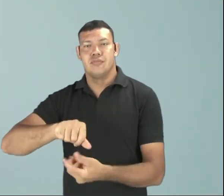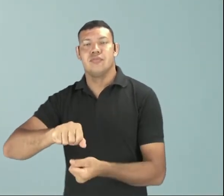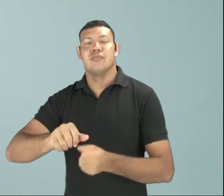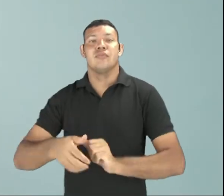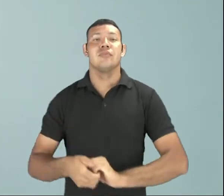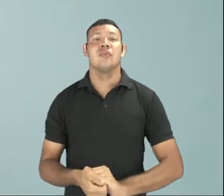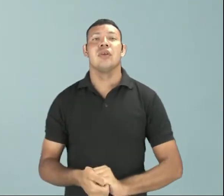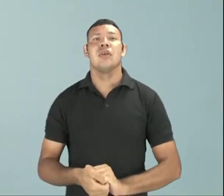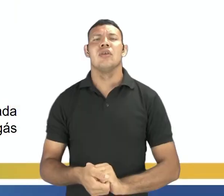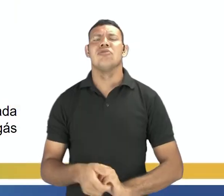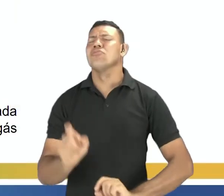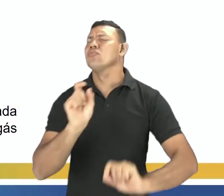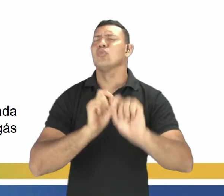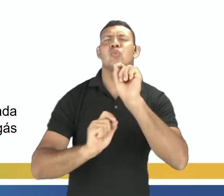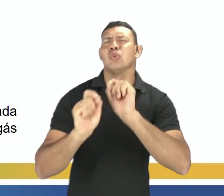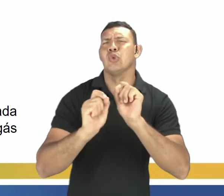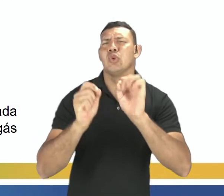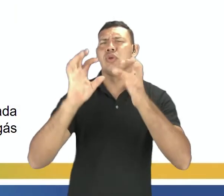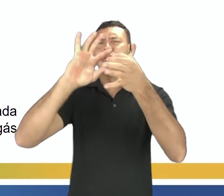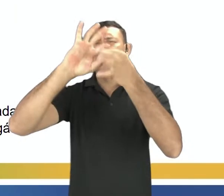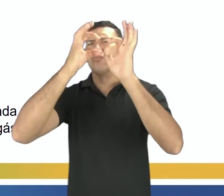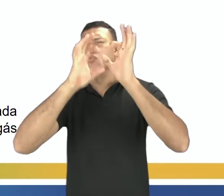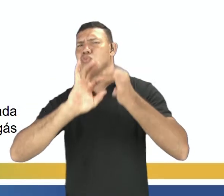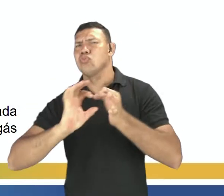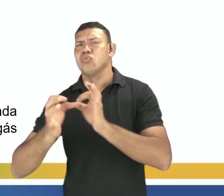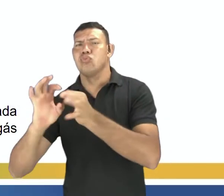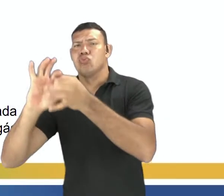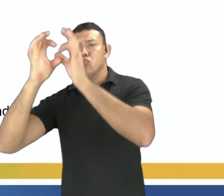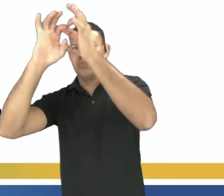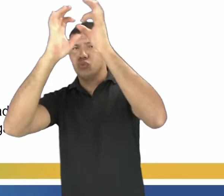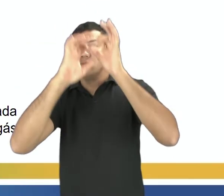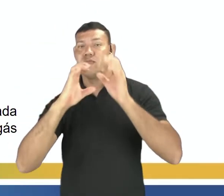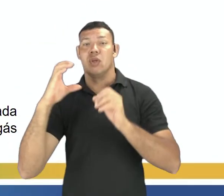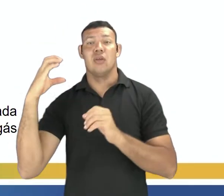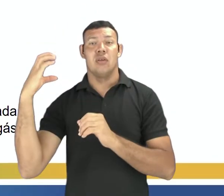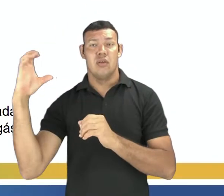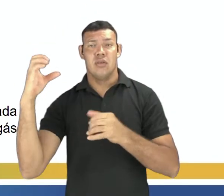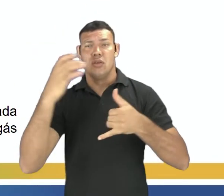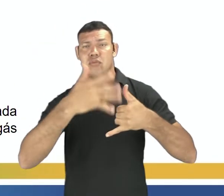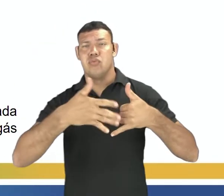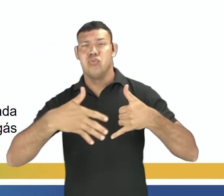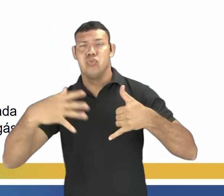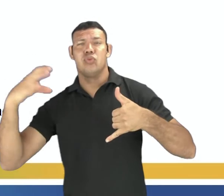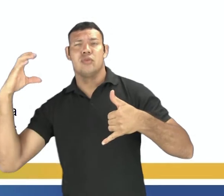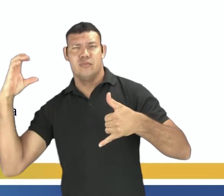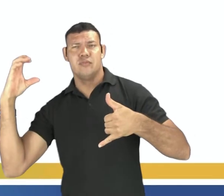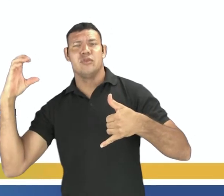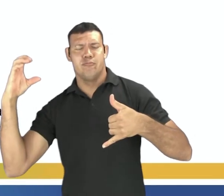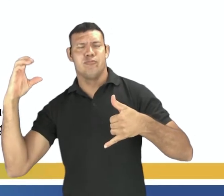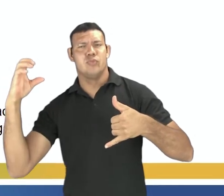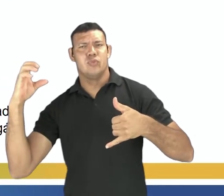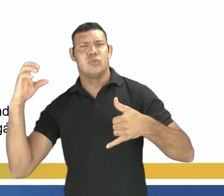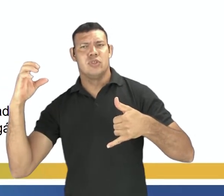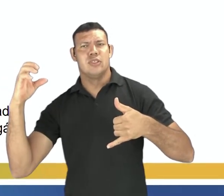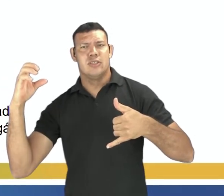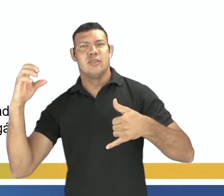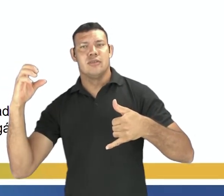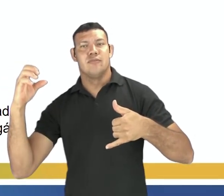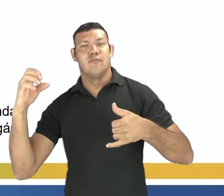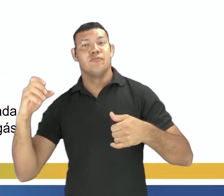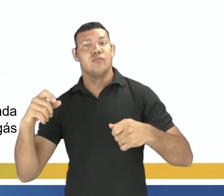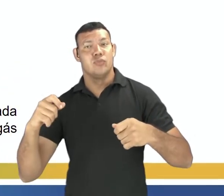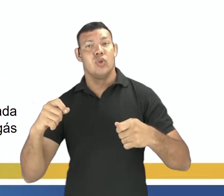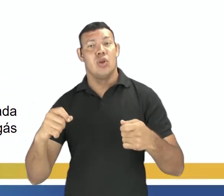Primeiro, o que é que vem a ser o ciclo do carbono? É um ciclo que ocorre na natureza e ele permite essa reciclagem do